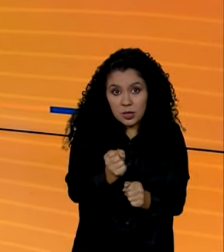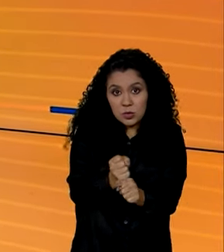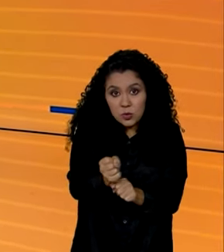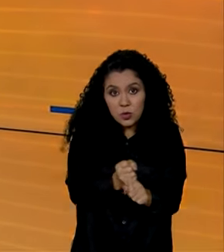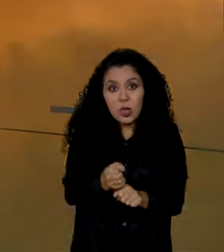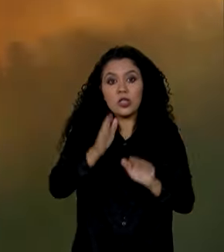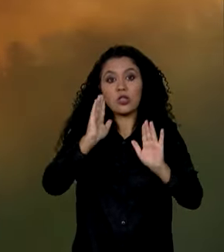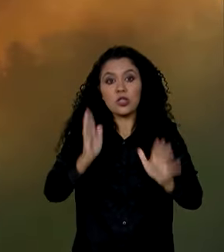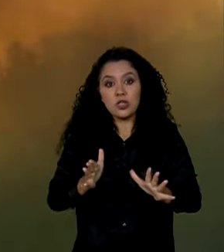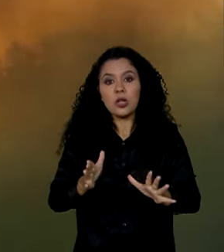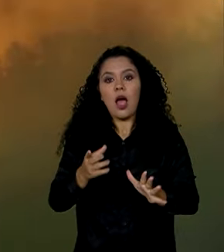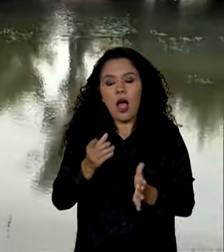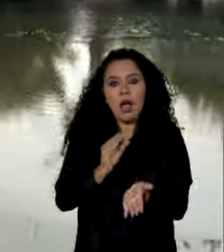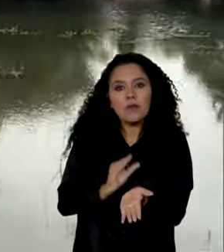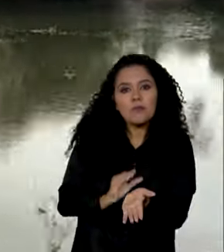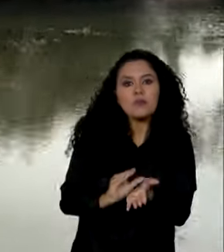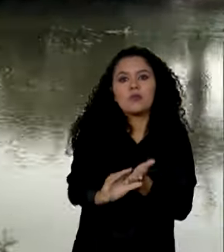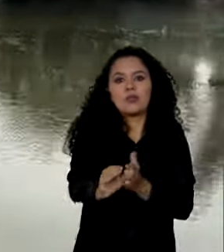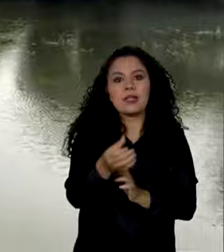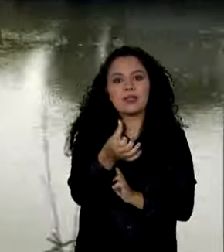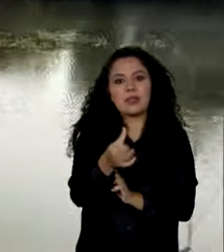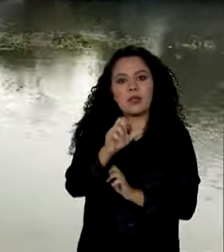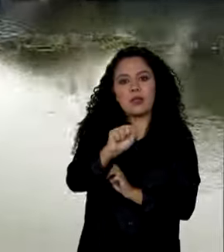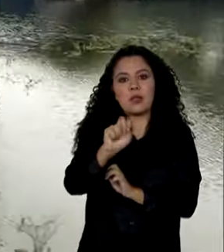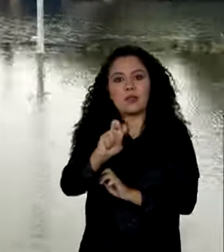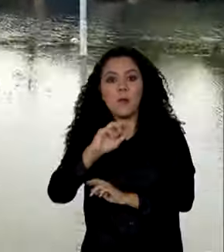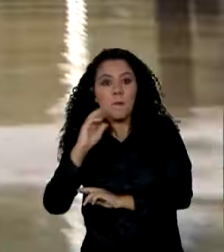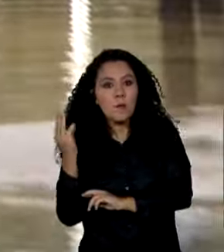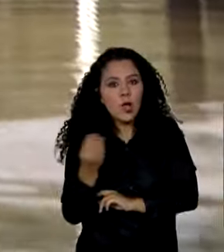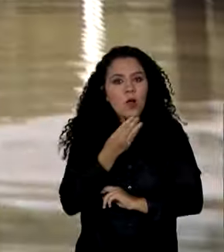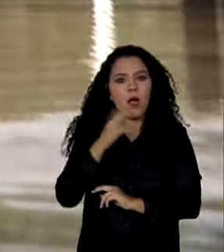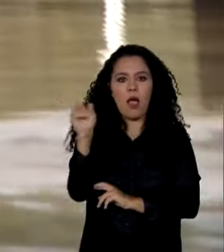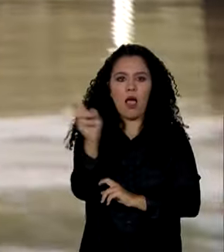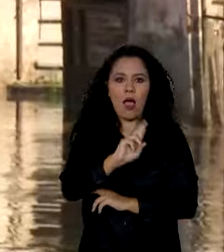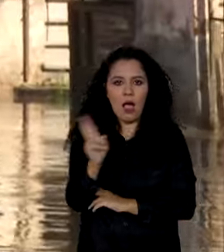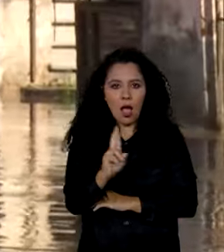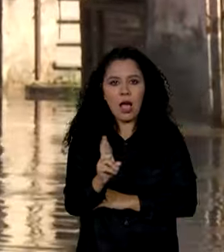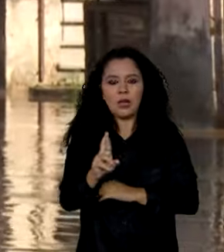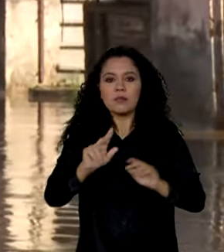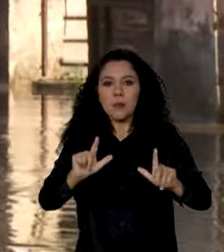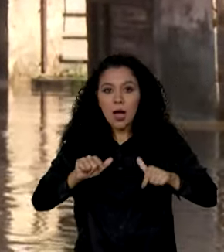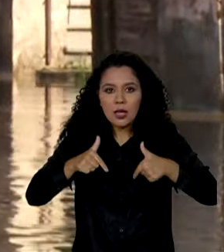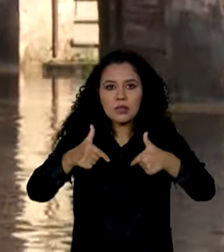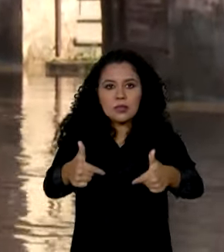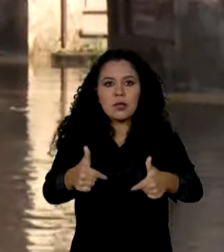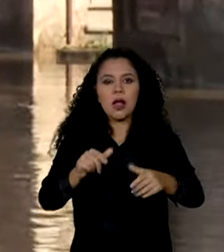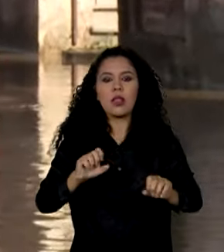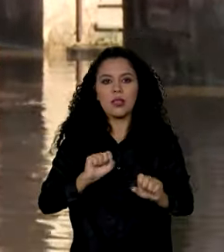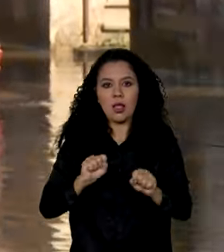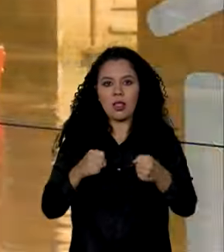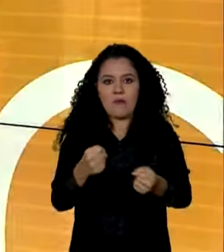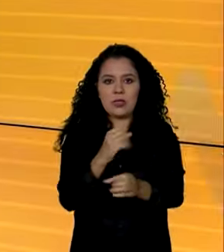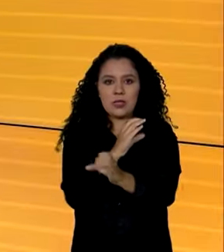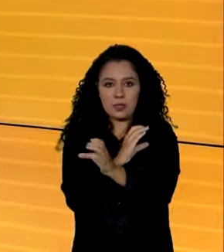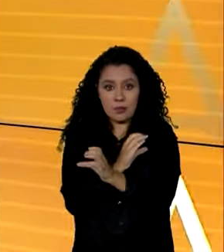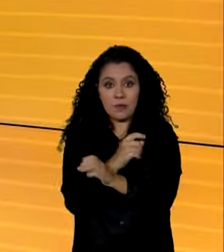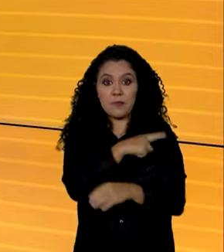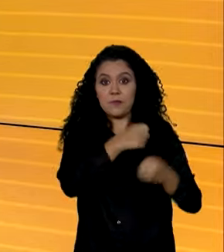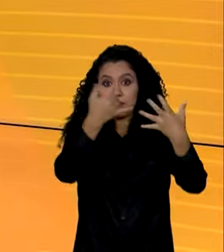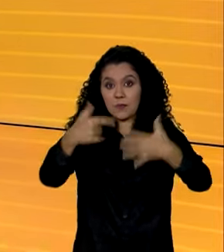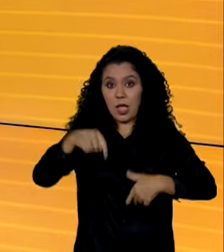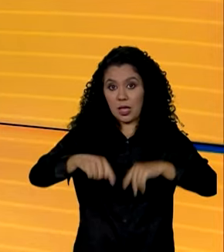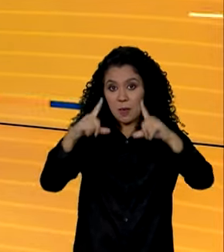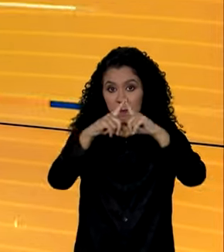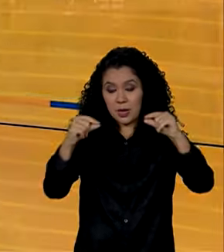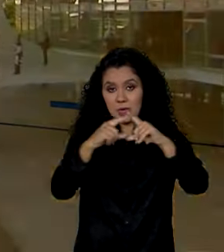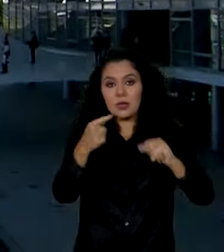repassados às cidades mais de 685 milhões de reais para ações da Defesa Civil. Em Brasília, o